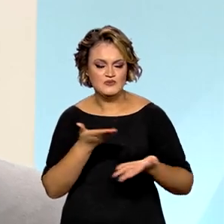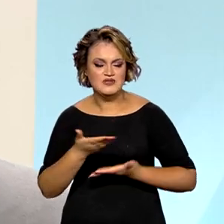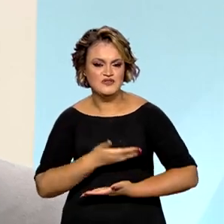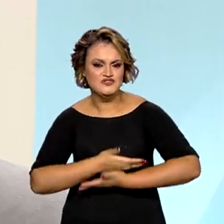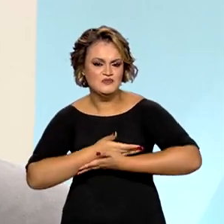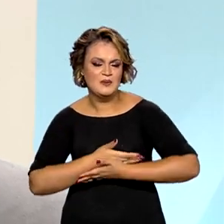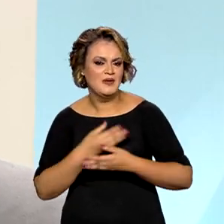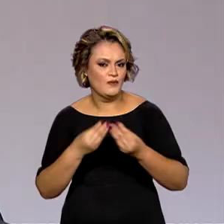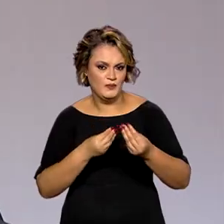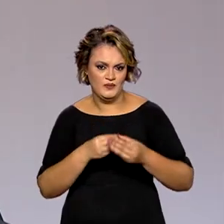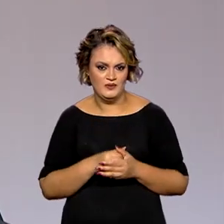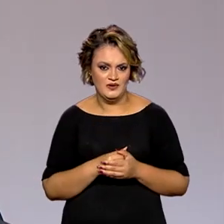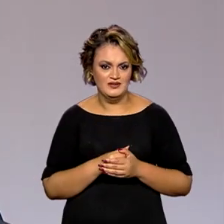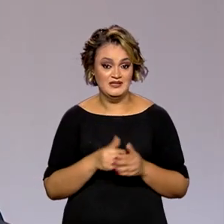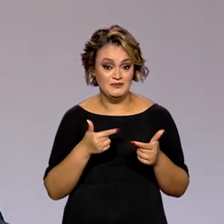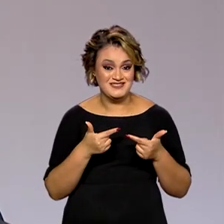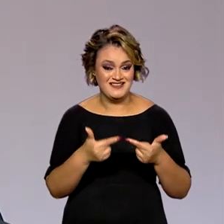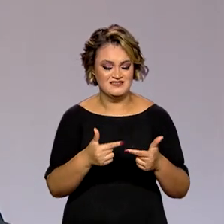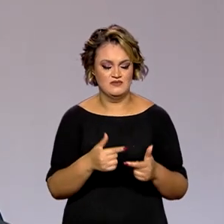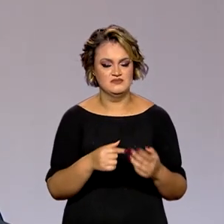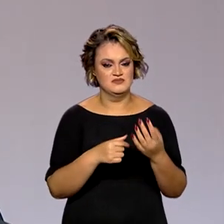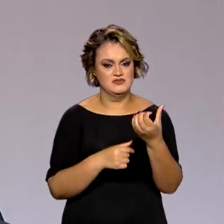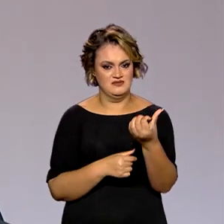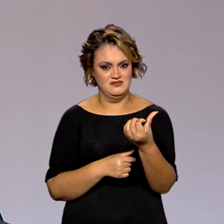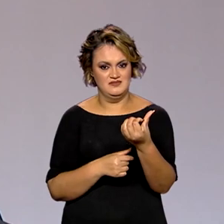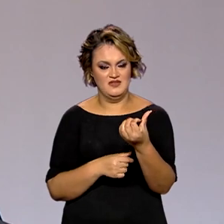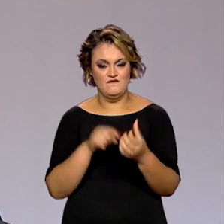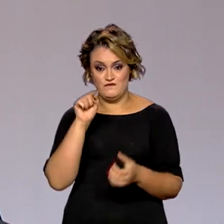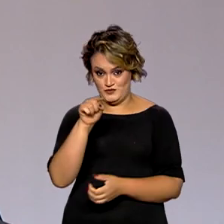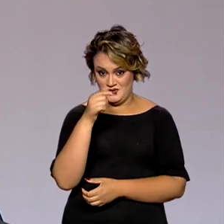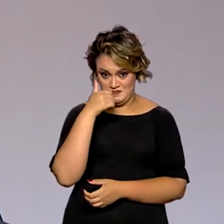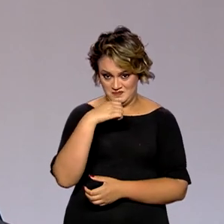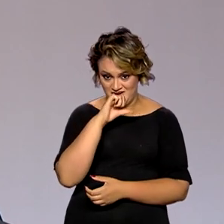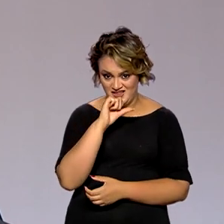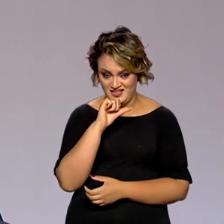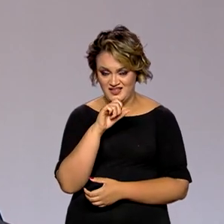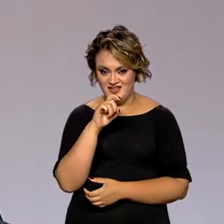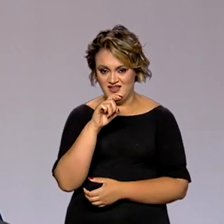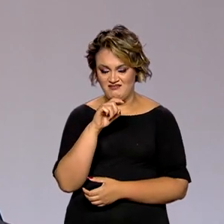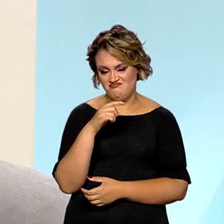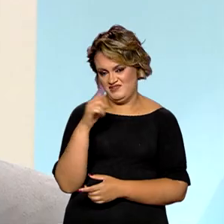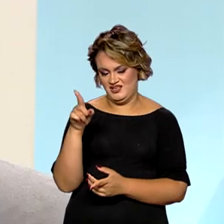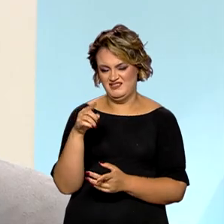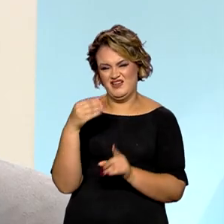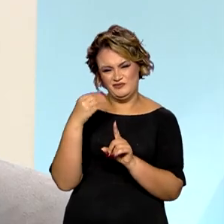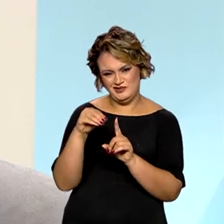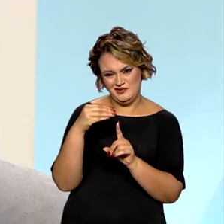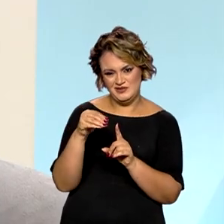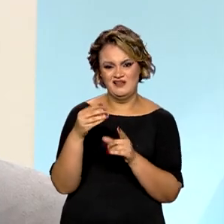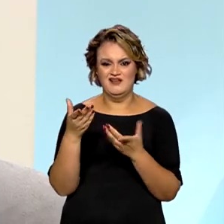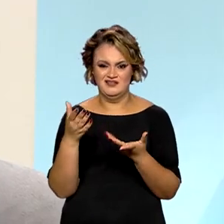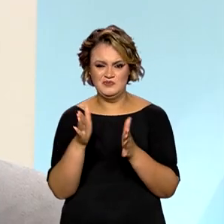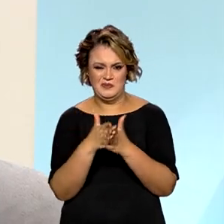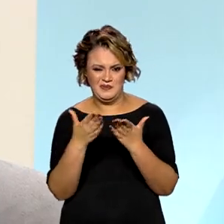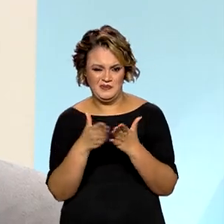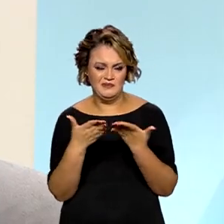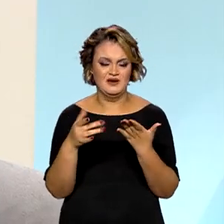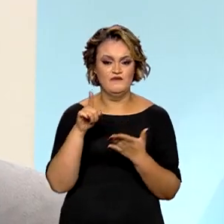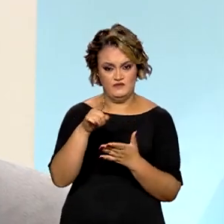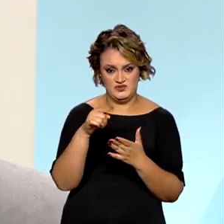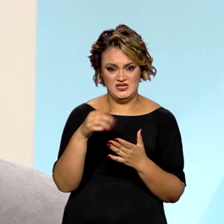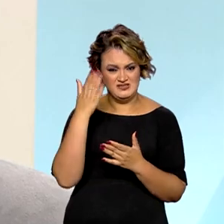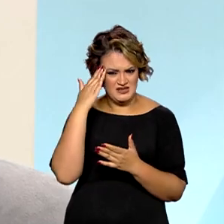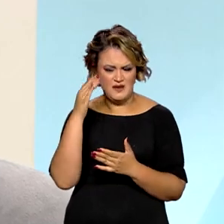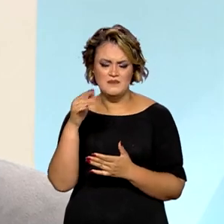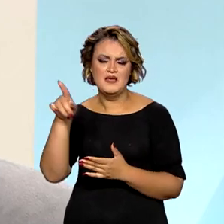Nós temos seis linhas de ação. Então, você que é mãe, principalmente se você se encontra na situação de vulnerabilidade, se você que está nos ouvindo